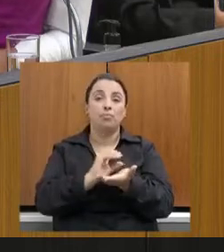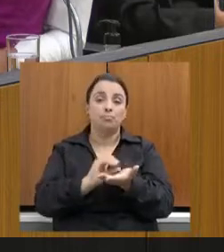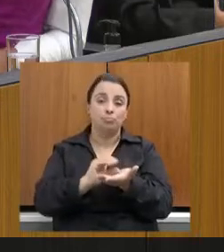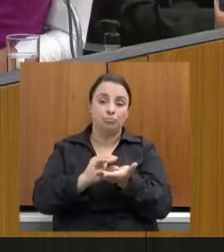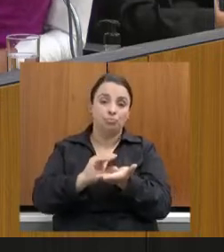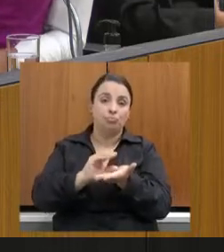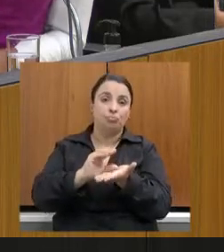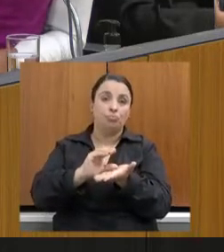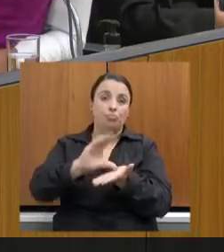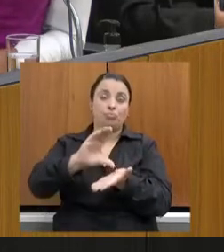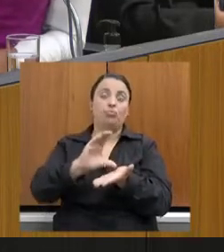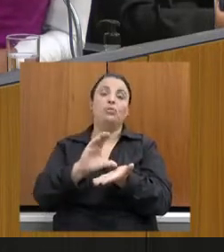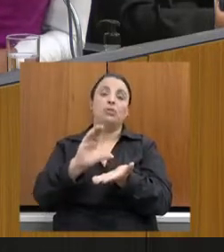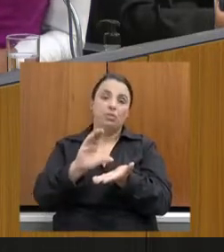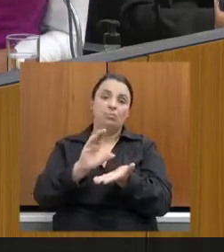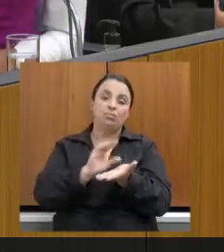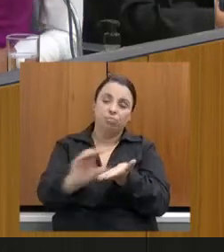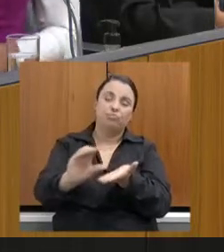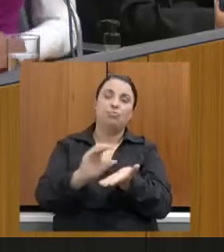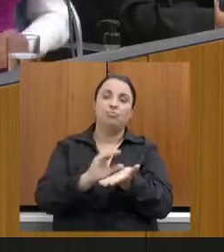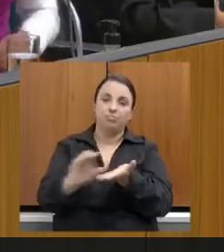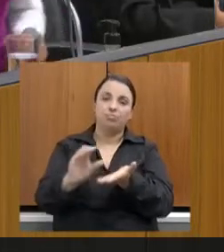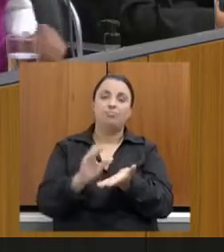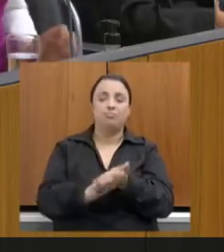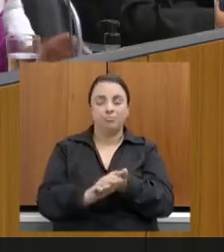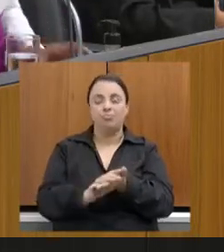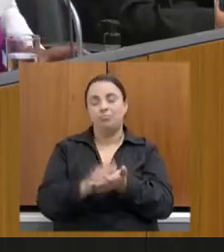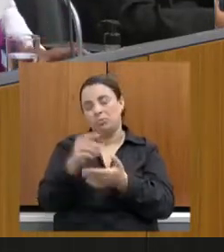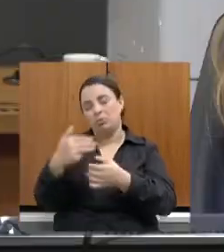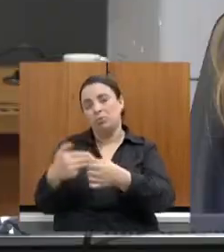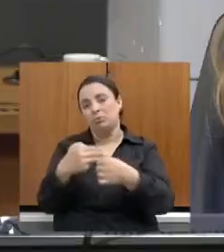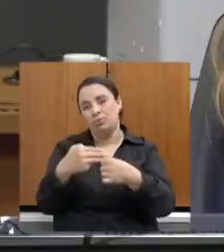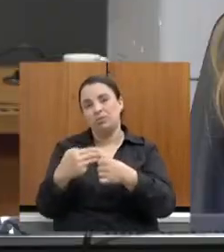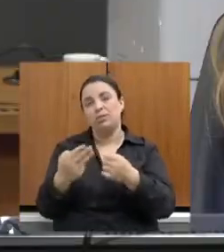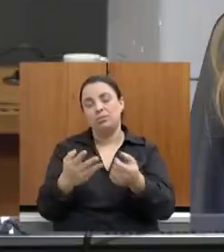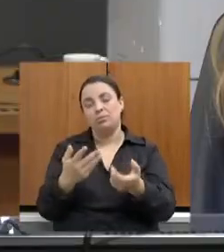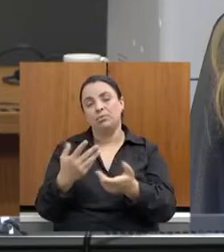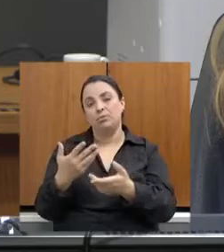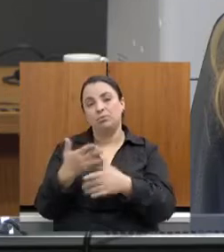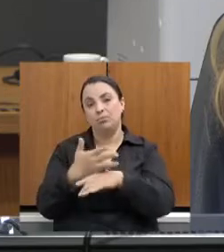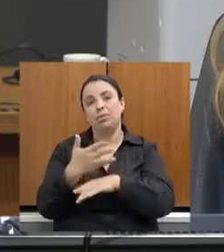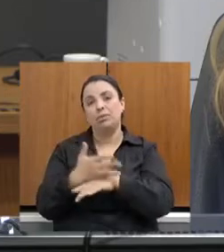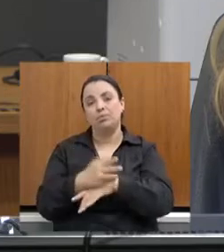do recurso para eles, para os municípios que participaram.